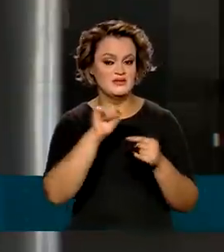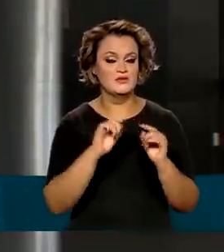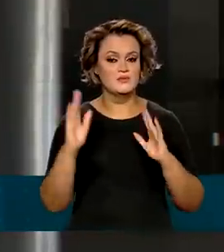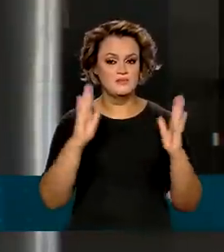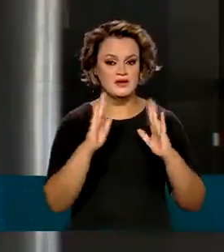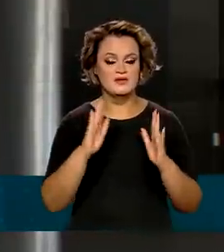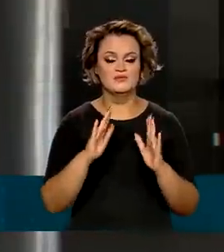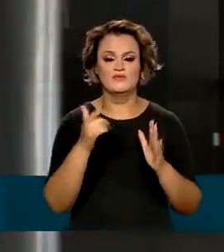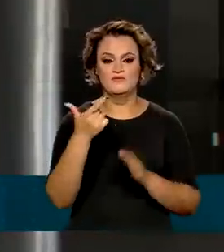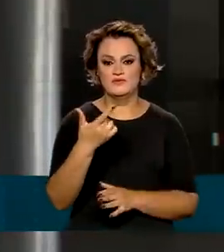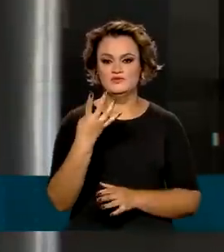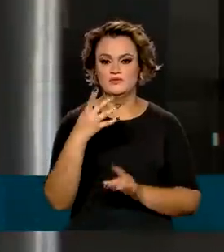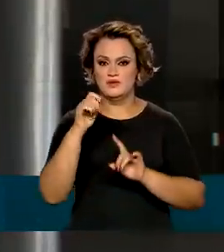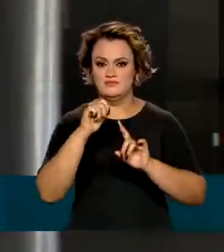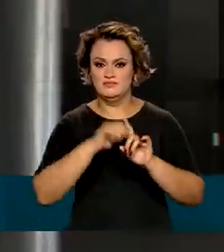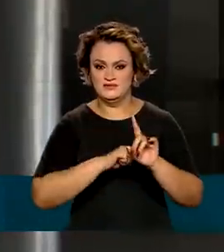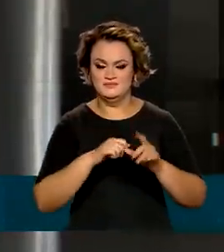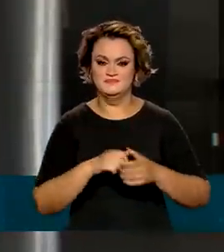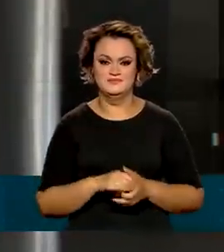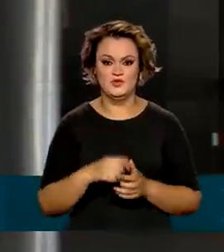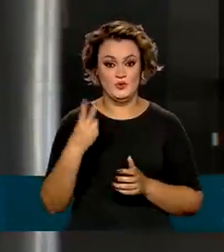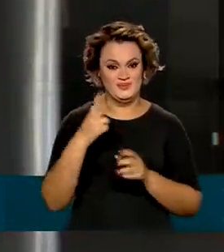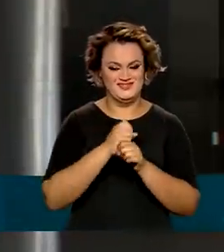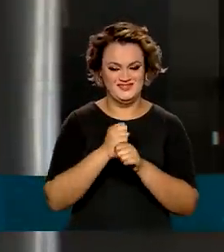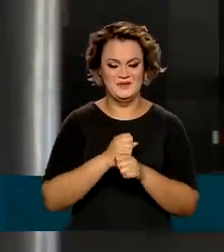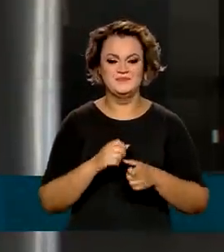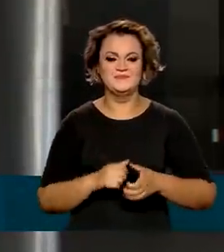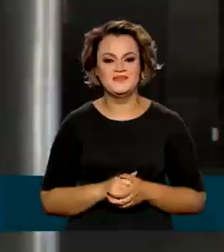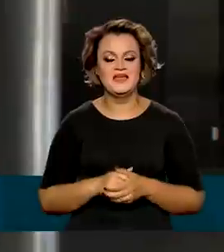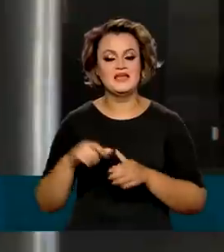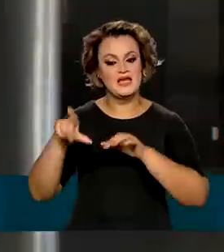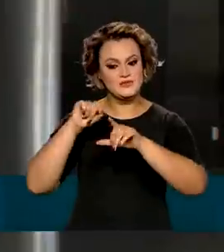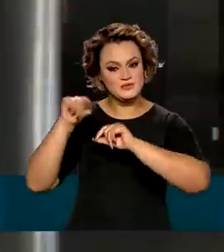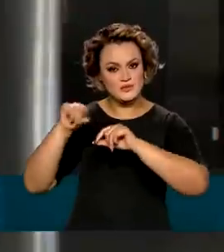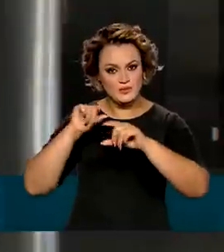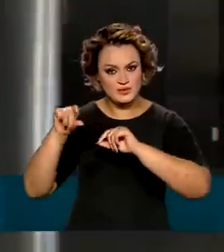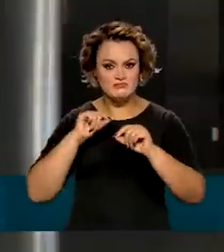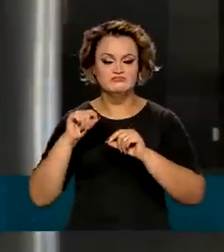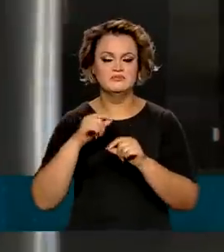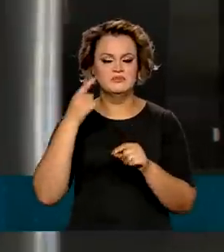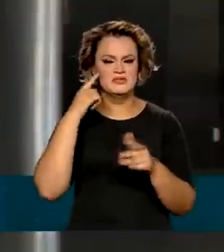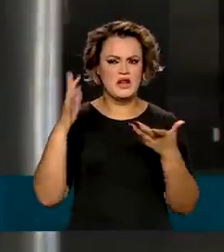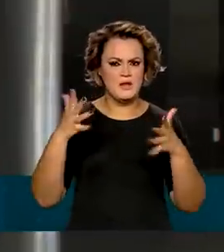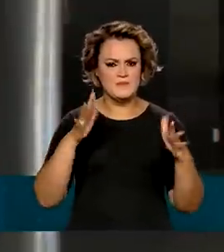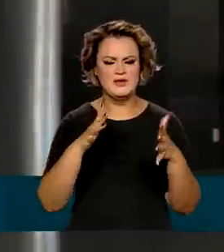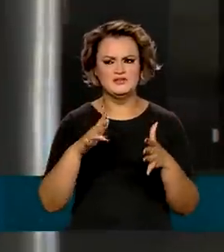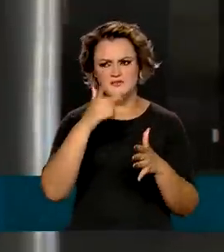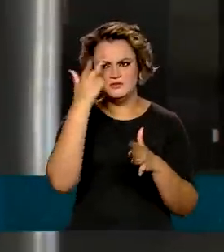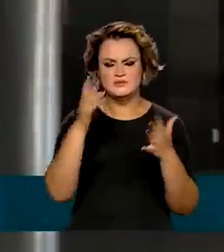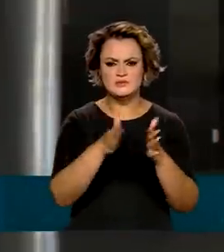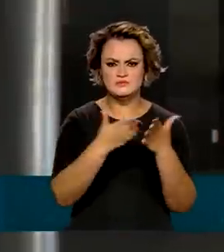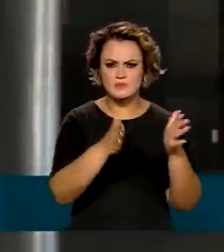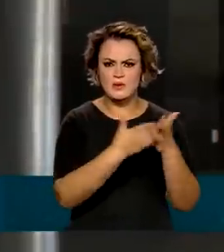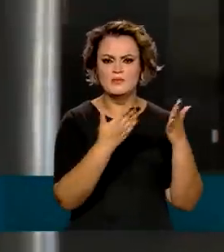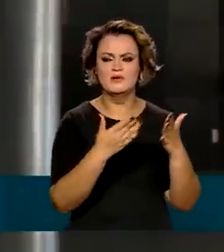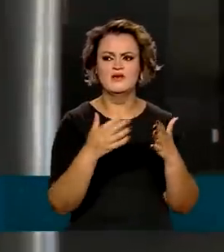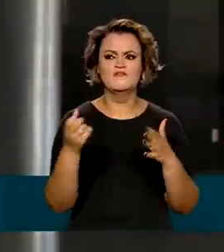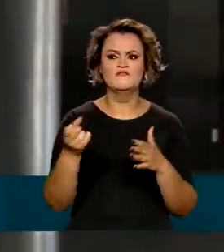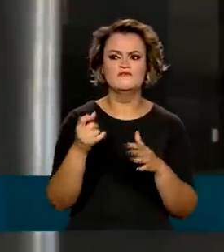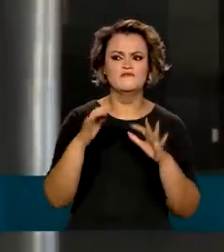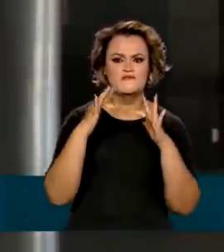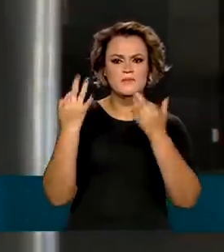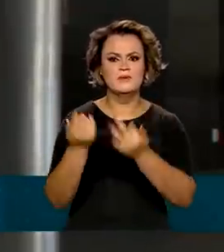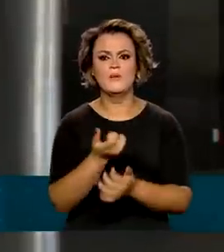últimos 24 meses. E a seleção é feita considerando a estimativa de pobreza, a quantidade de famílias